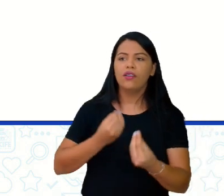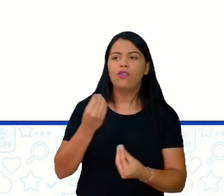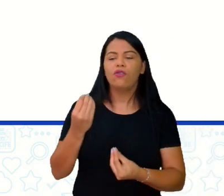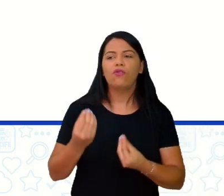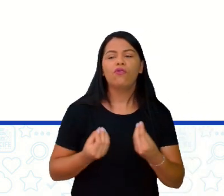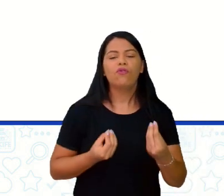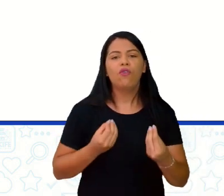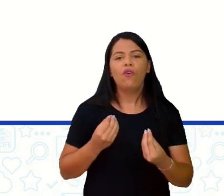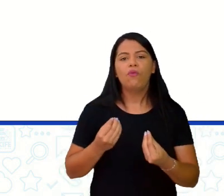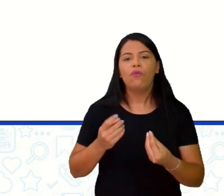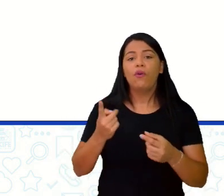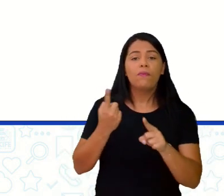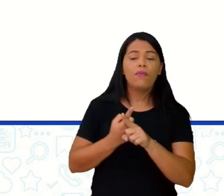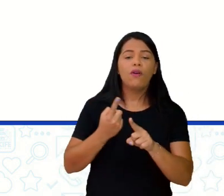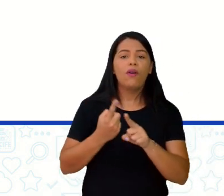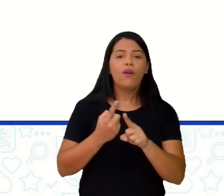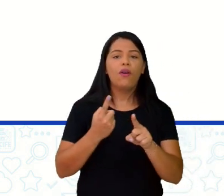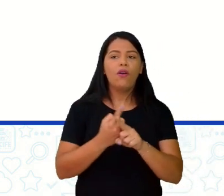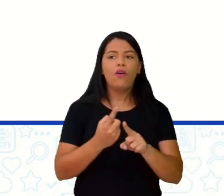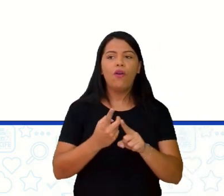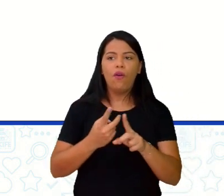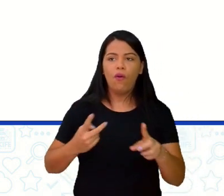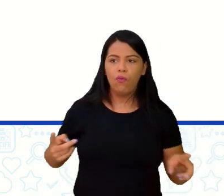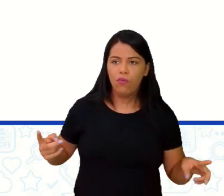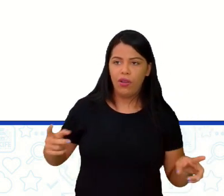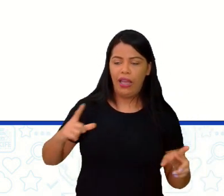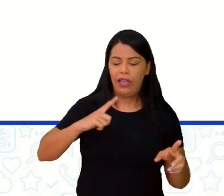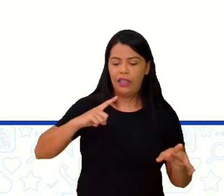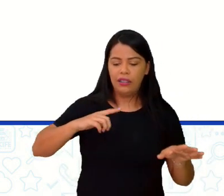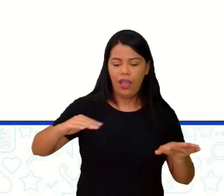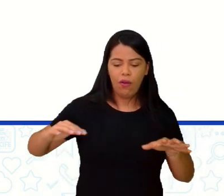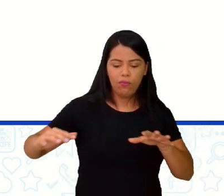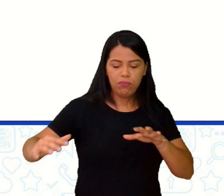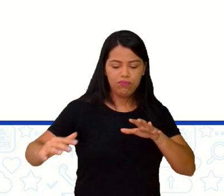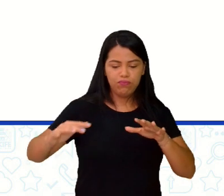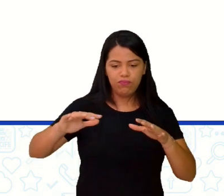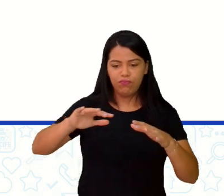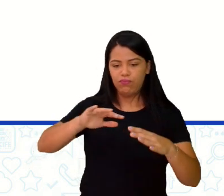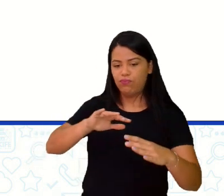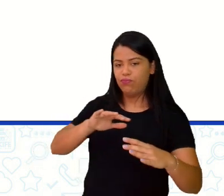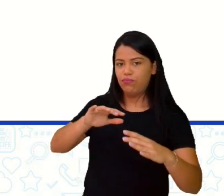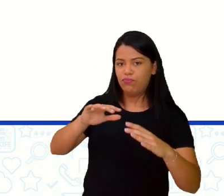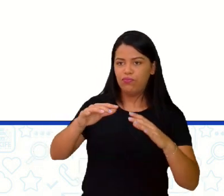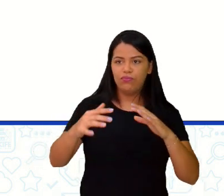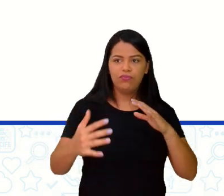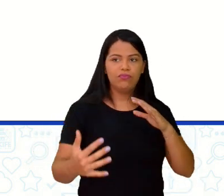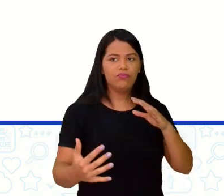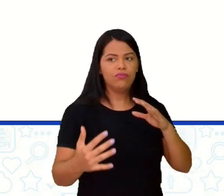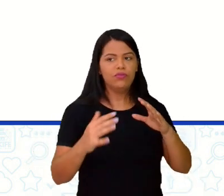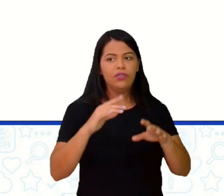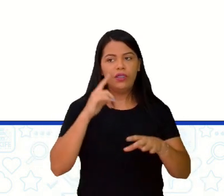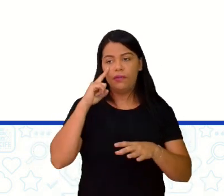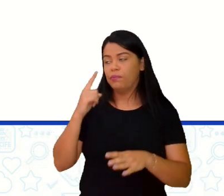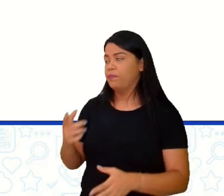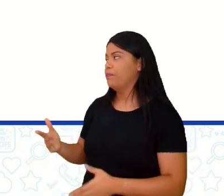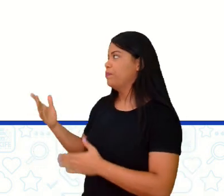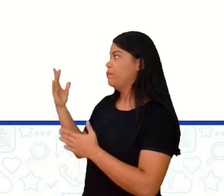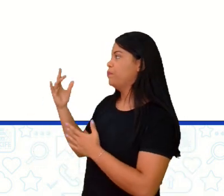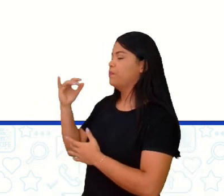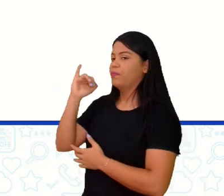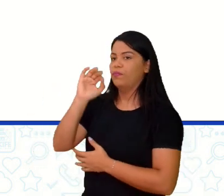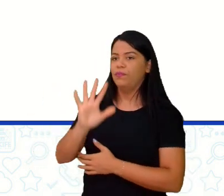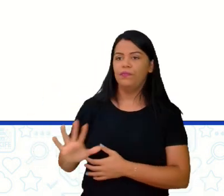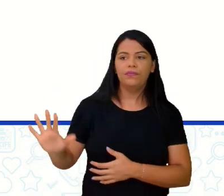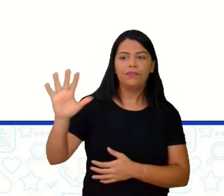correntes de convecção de magma. Então você vê naquela imagem ali, que está tudo